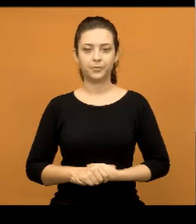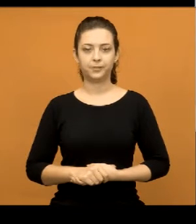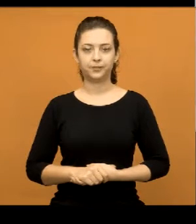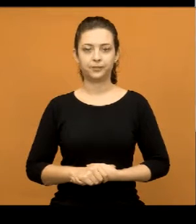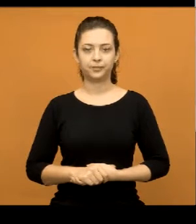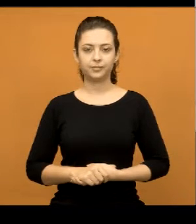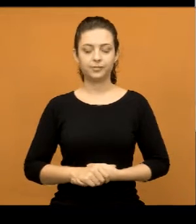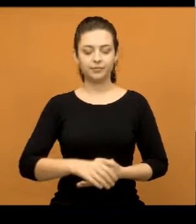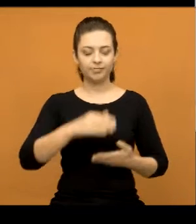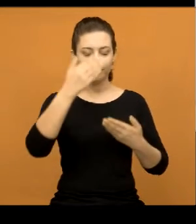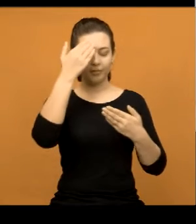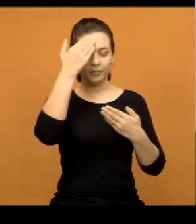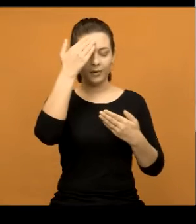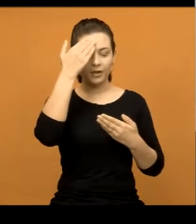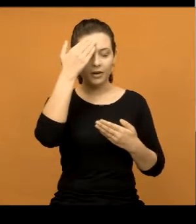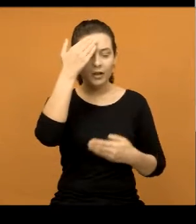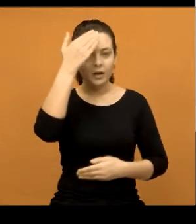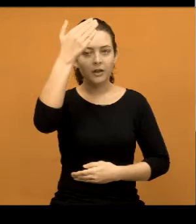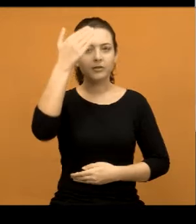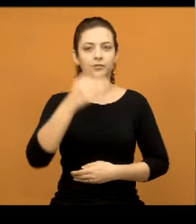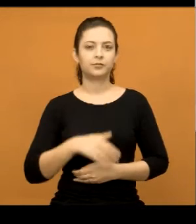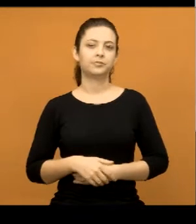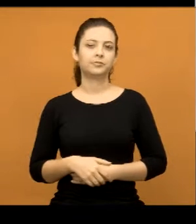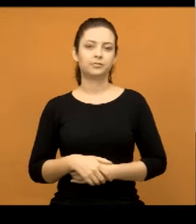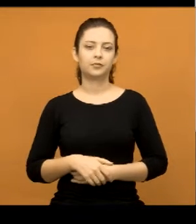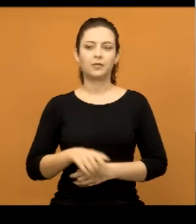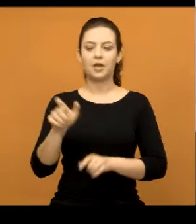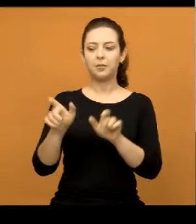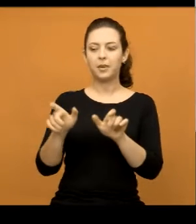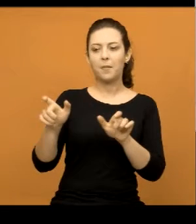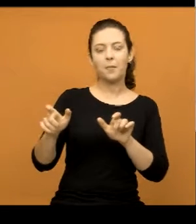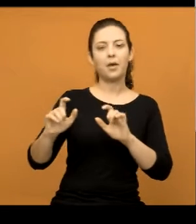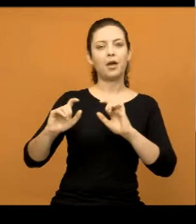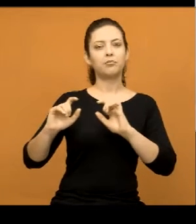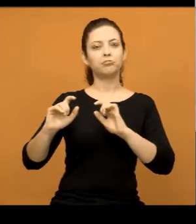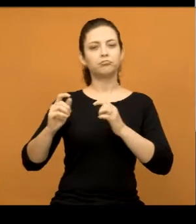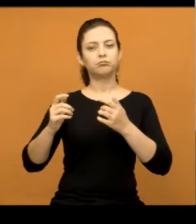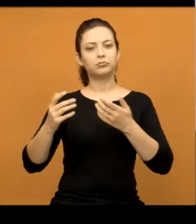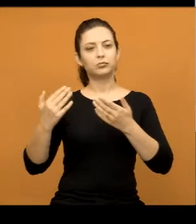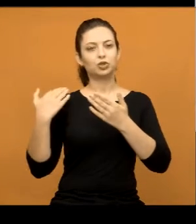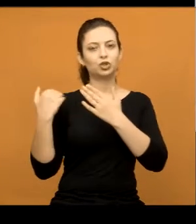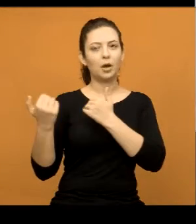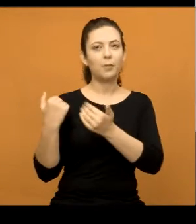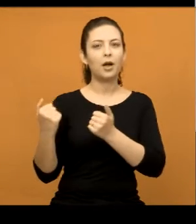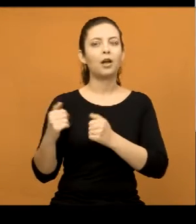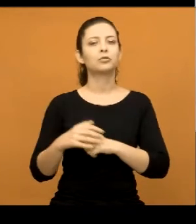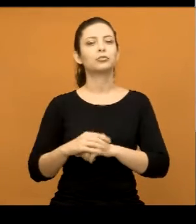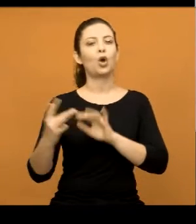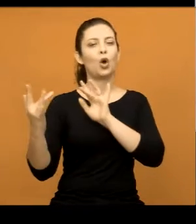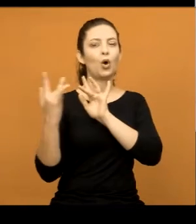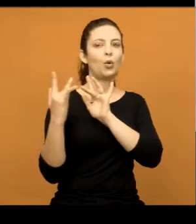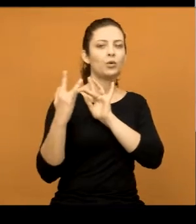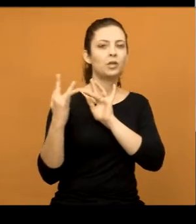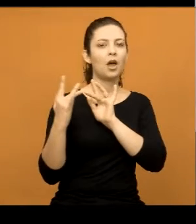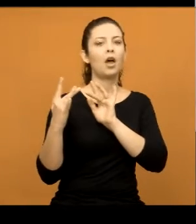Eu quero agradecer bastante aí as pessoas que têm nos procurado, têm feito aí uma